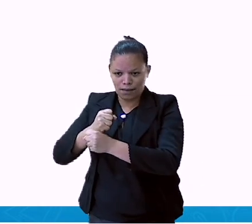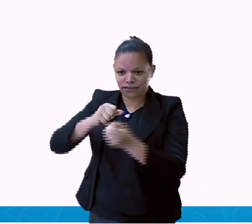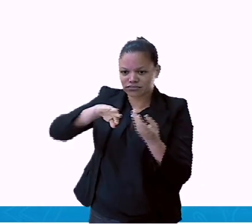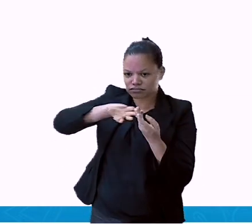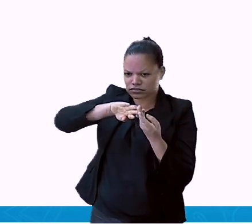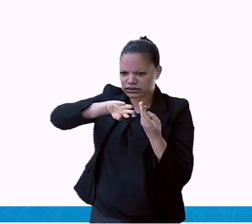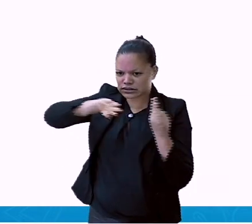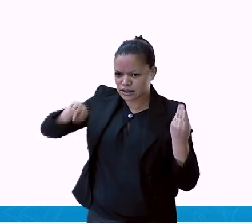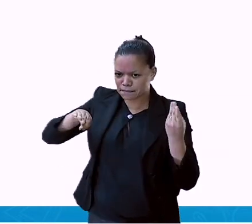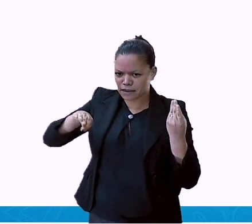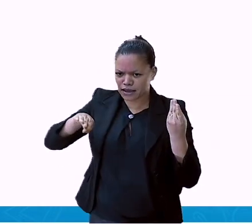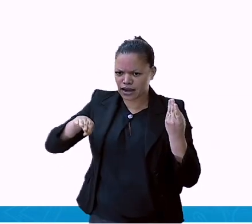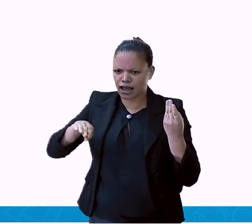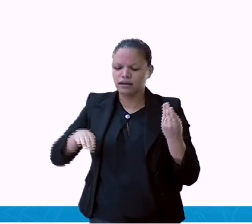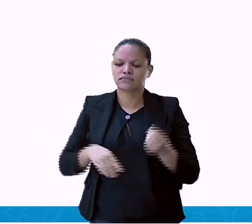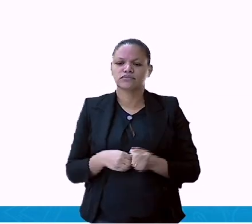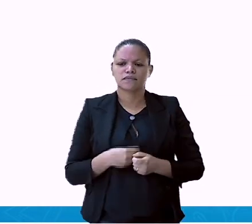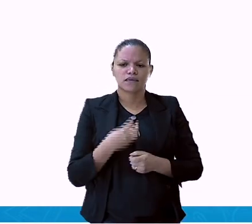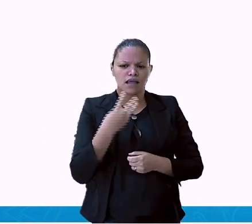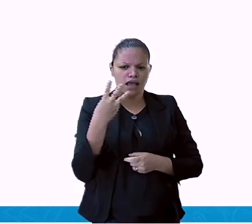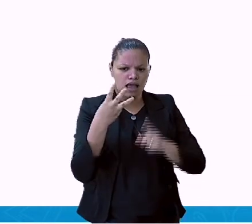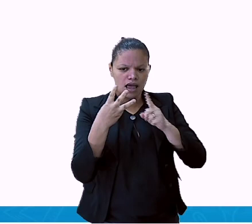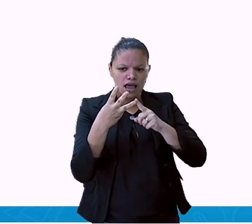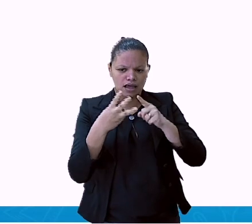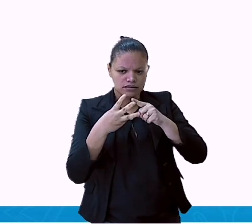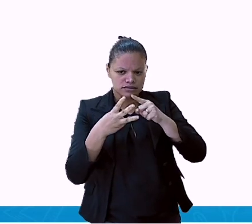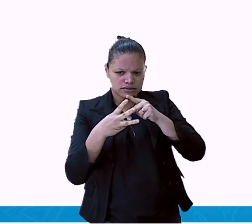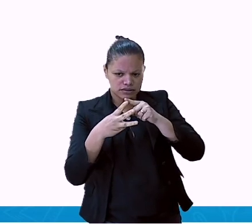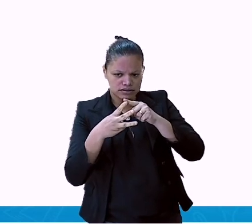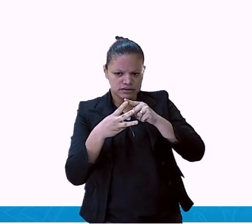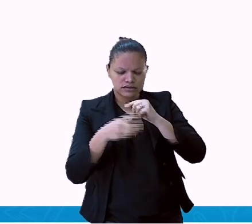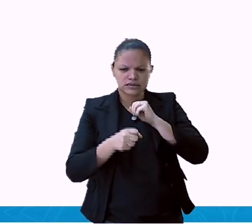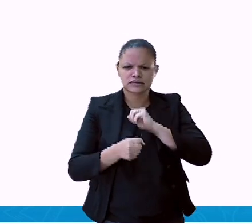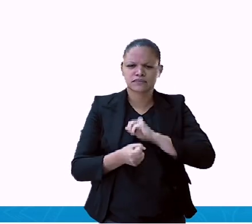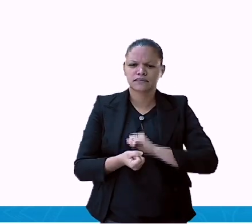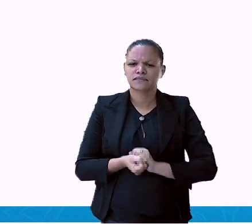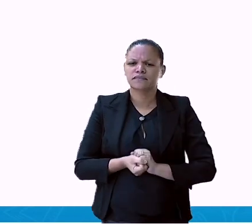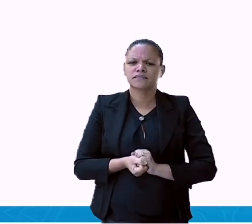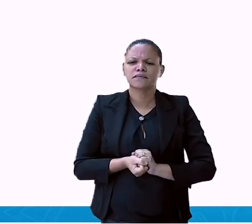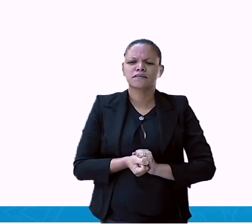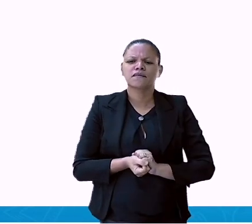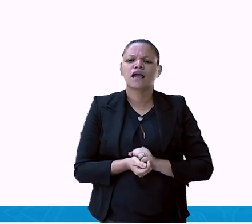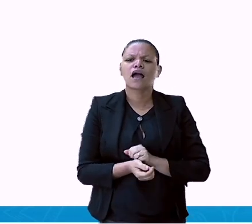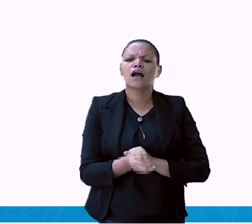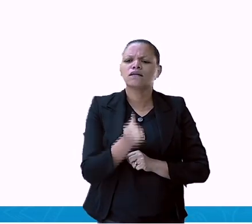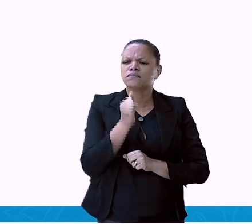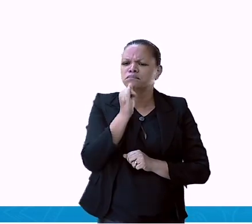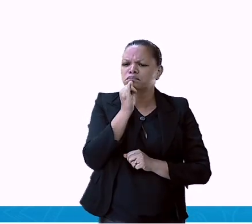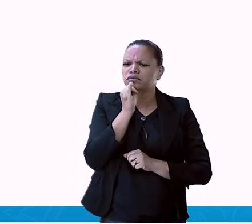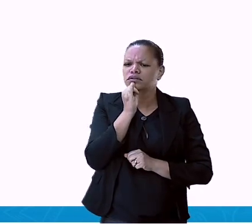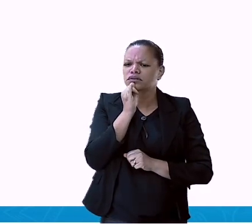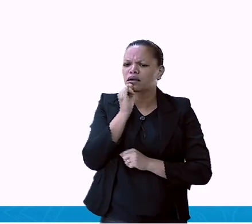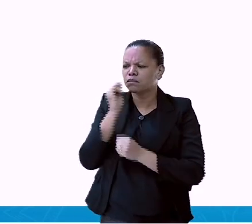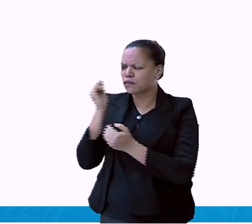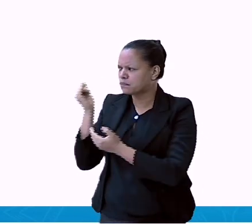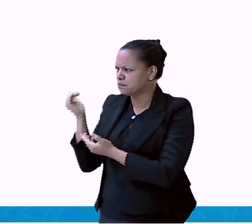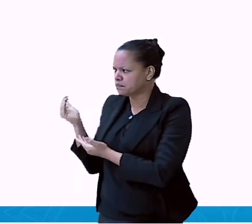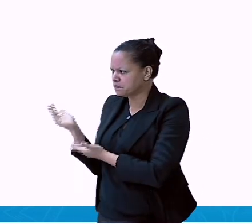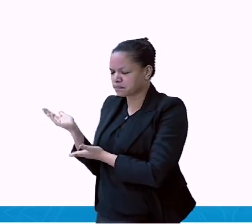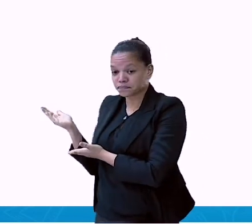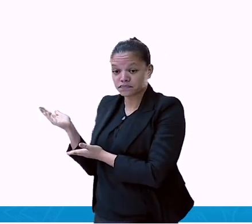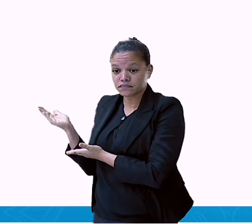vamos resolver aqui. Então, no total de consultas no ano de 2018 em cada especialidade,